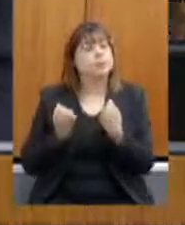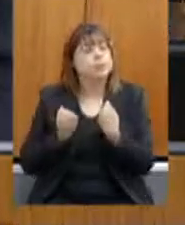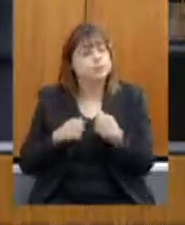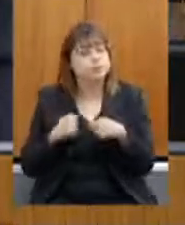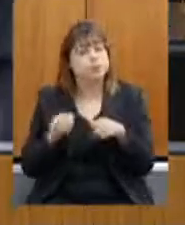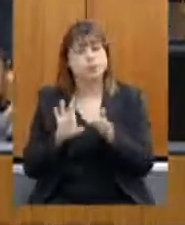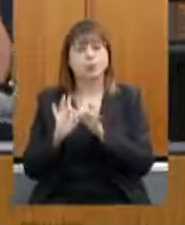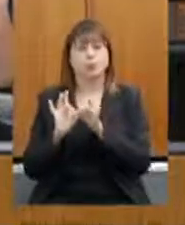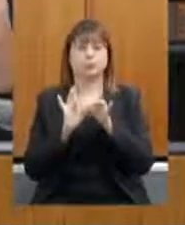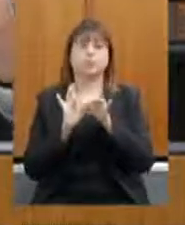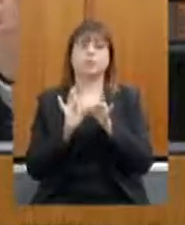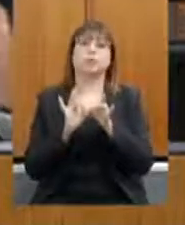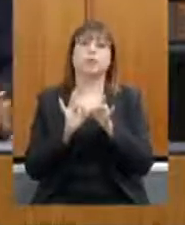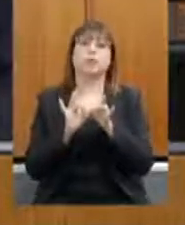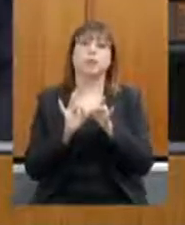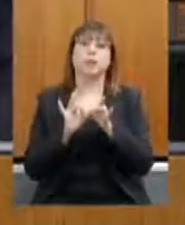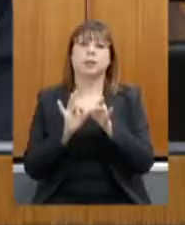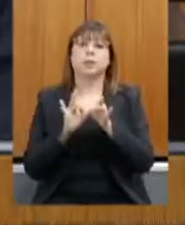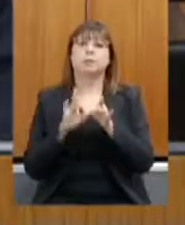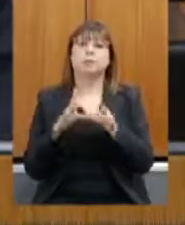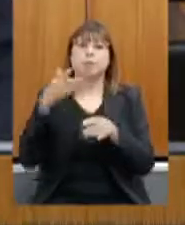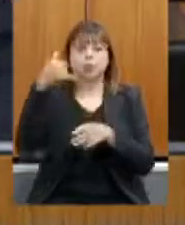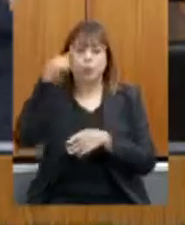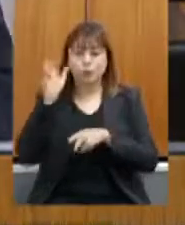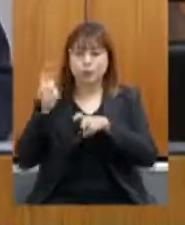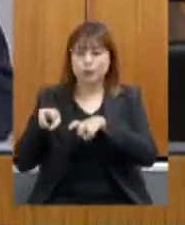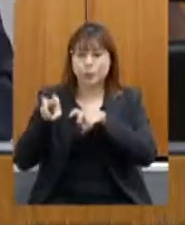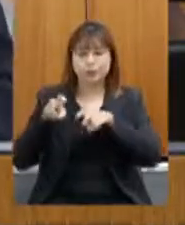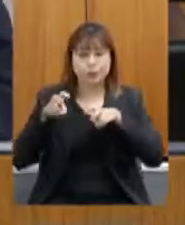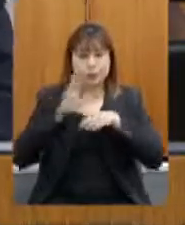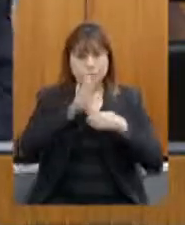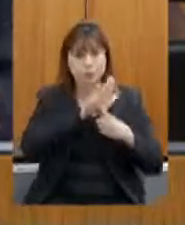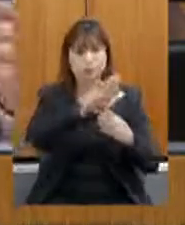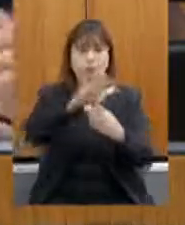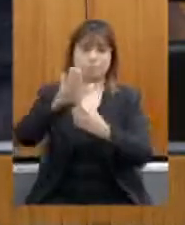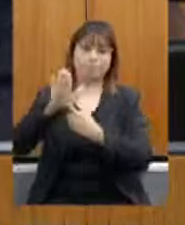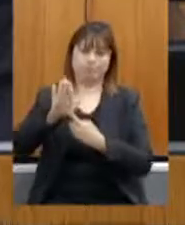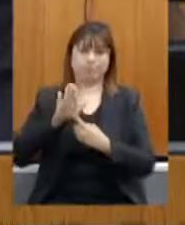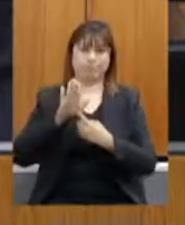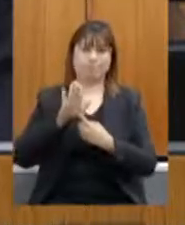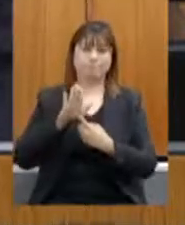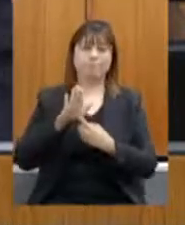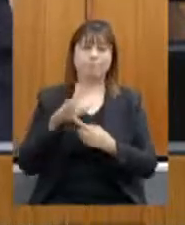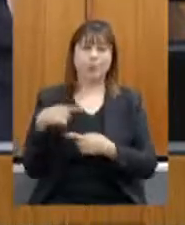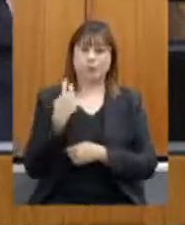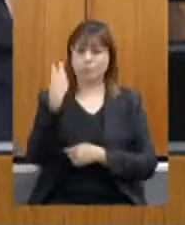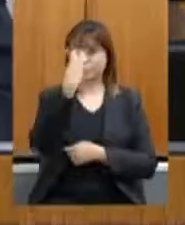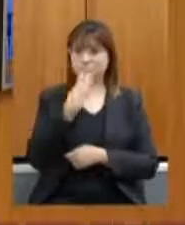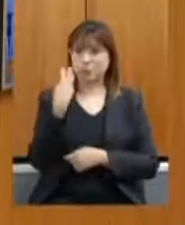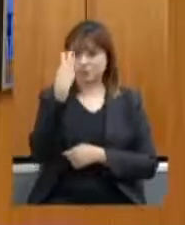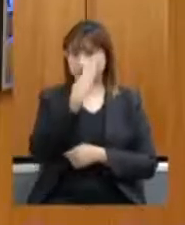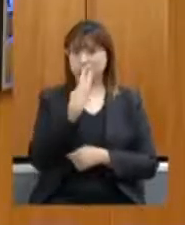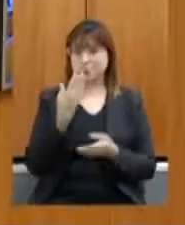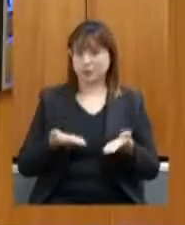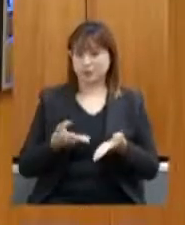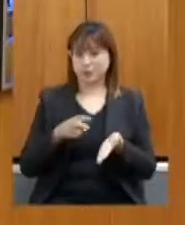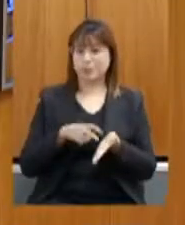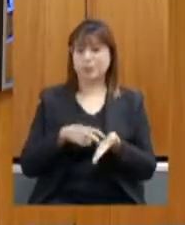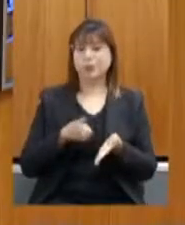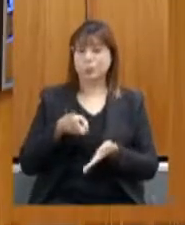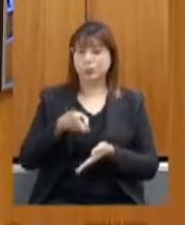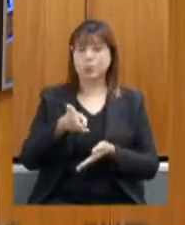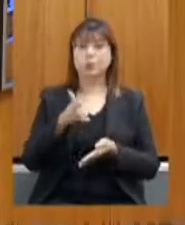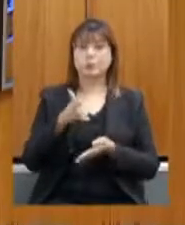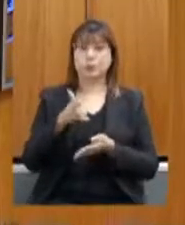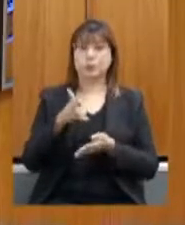de que é mostrar o agro para a cidade nós estivemos aí durante três horas agora e continuamos ao